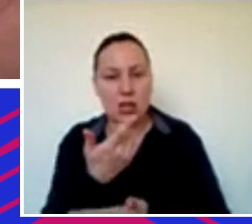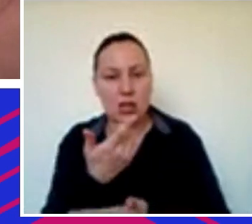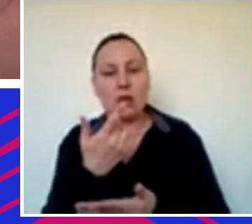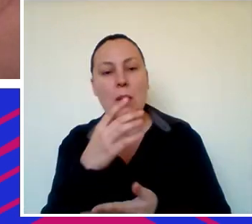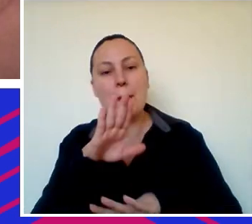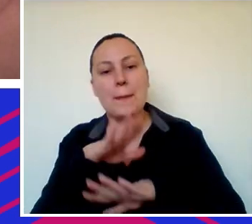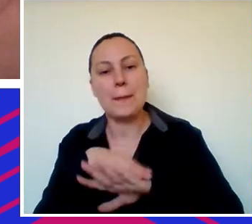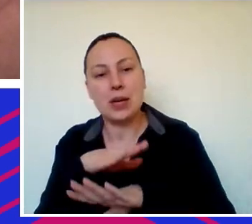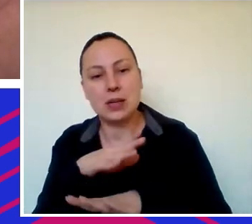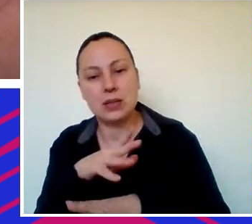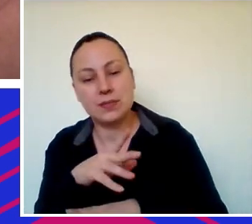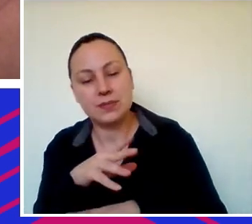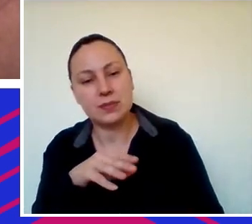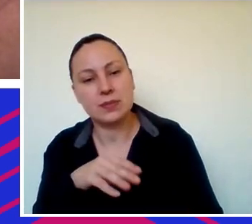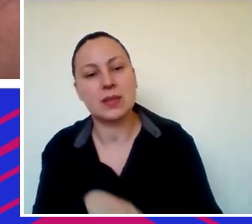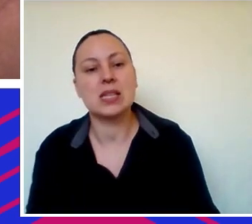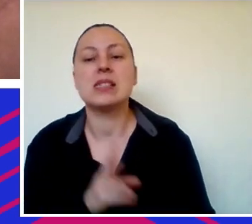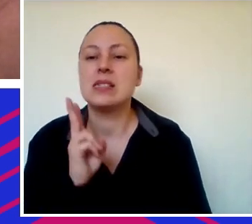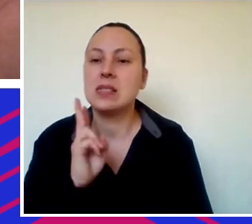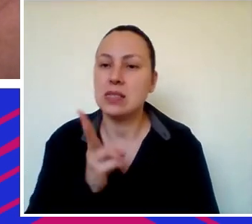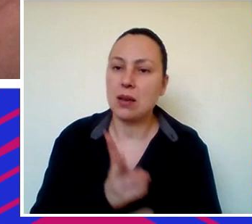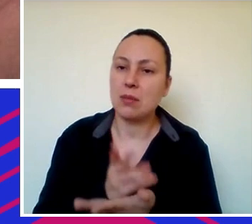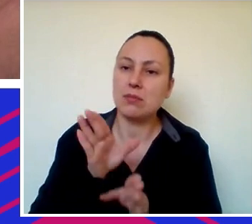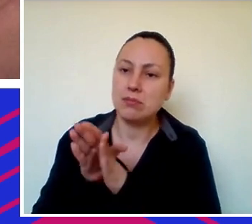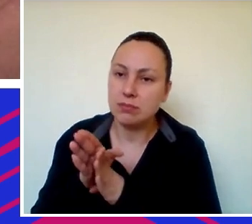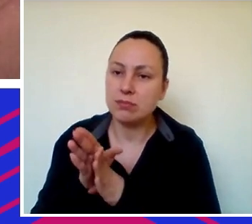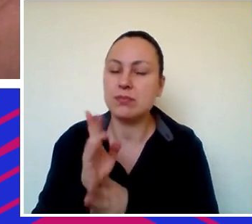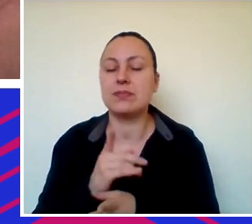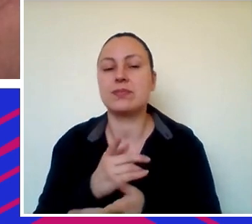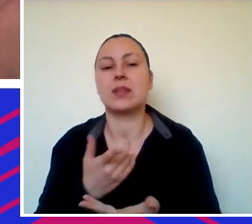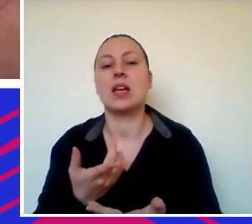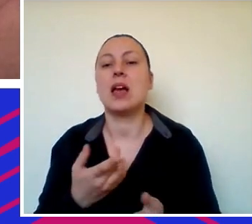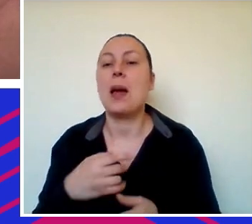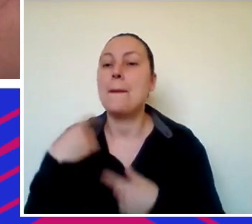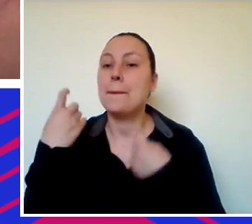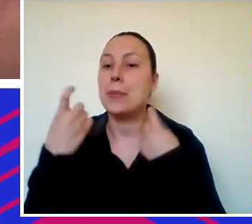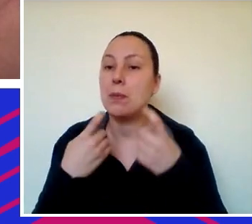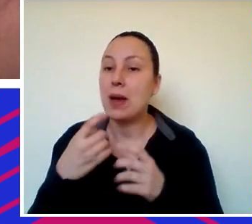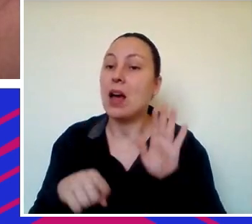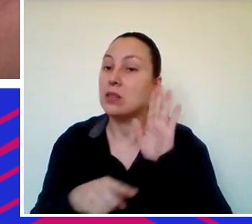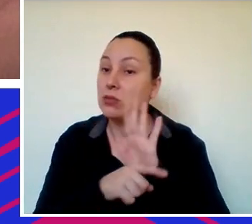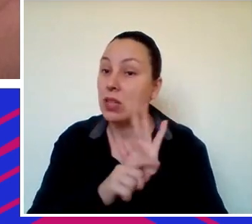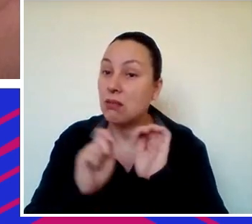além disso, ela dá insight toda hora, ela está preocupada com a companhia, ela quer saber se tem como ajudar,